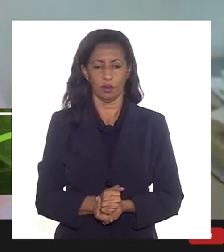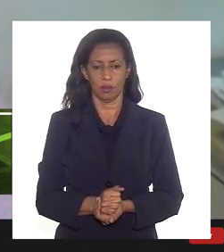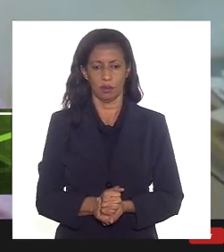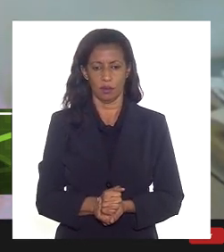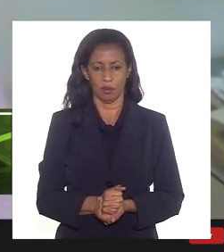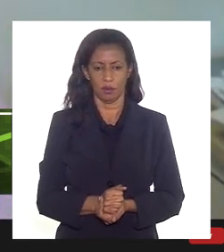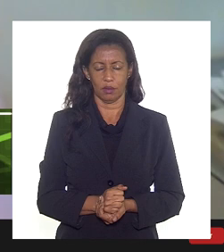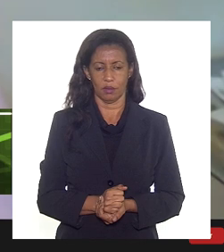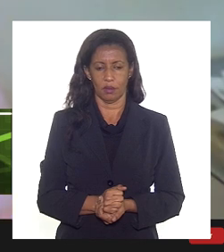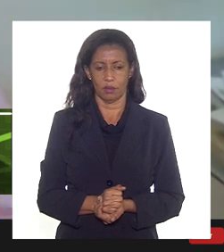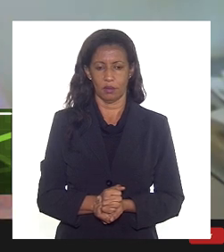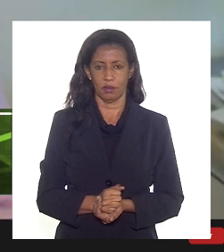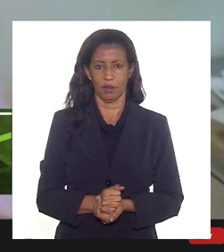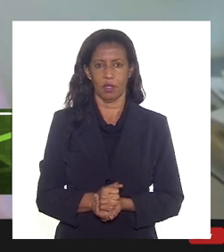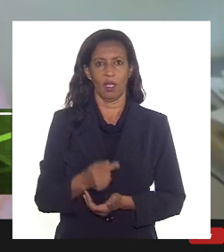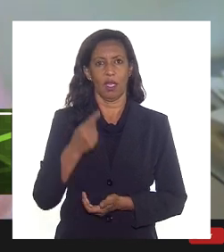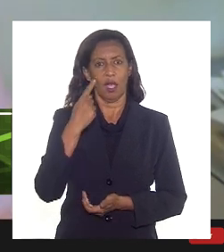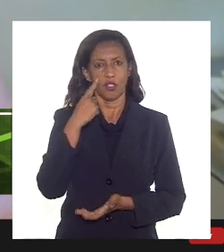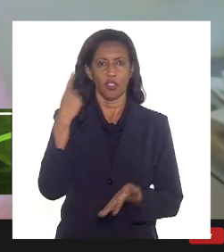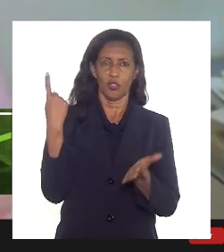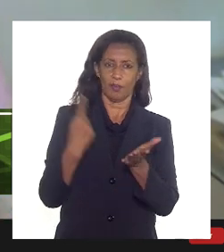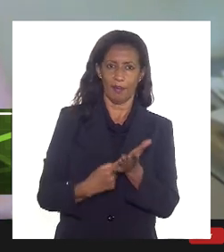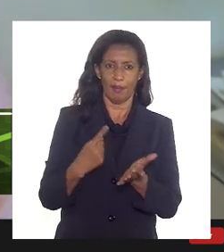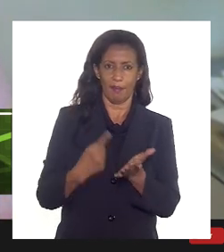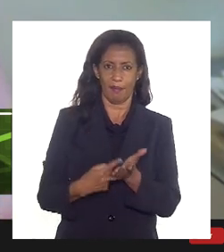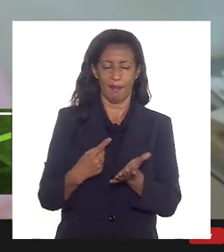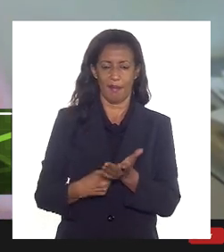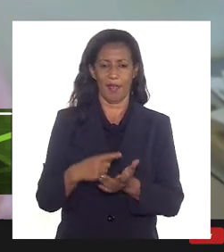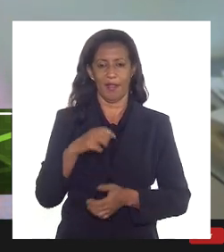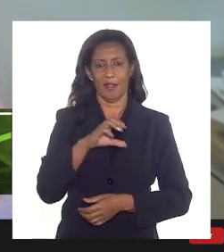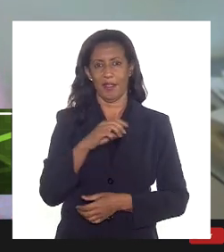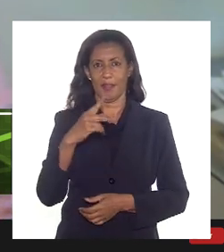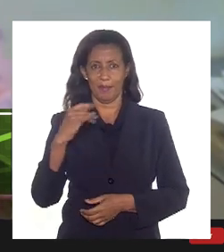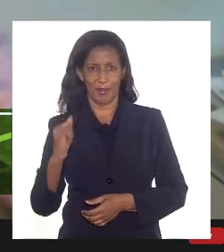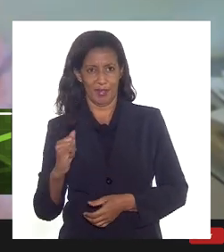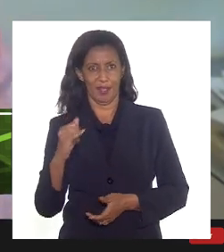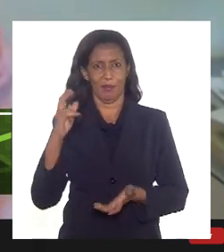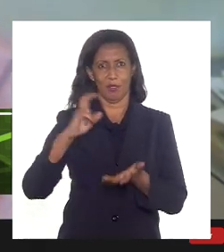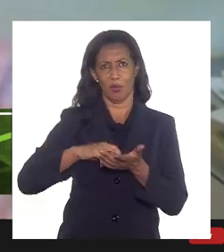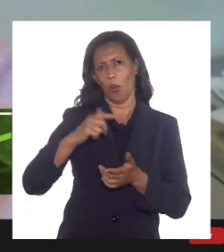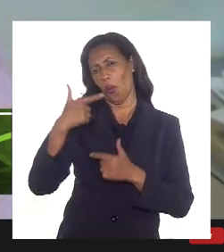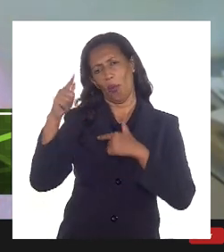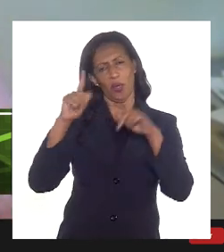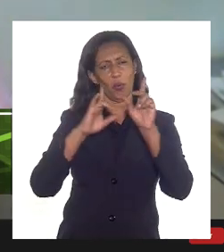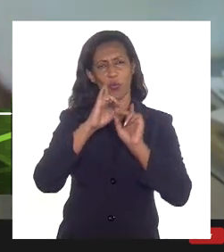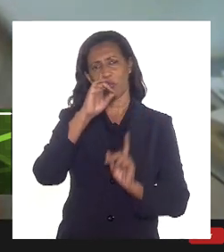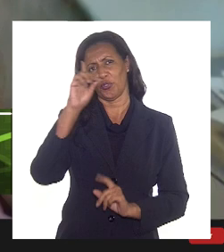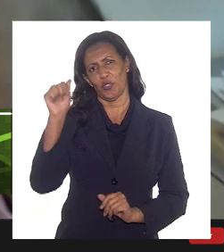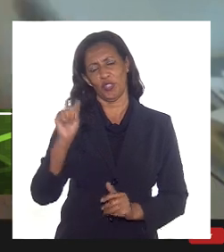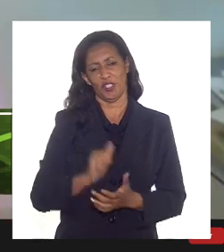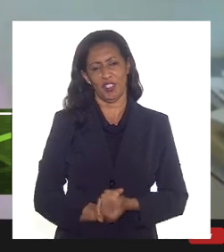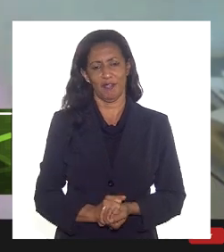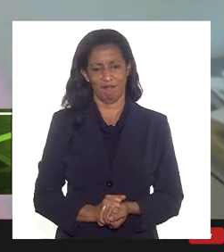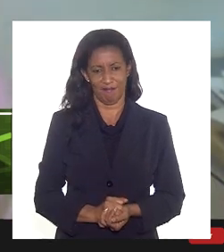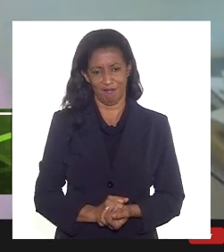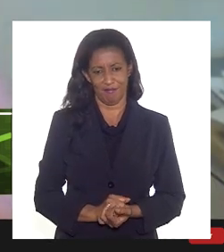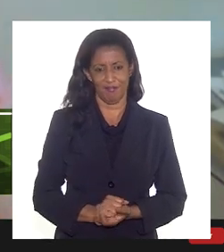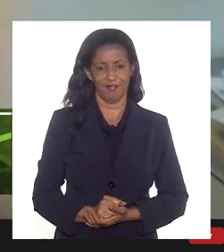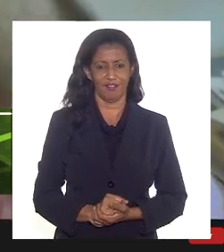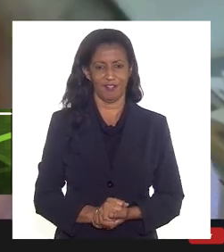transição aqui da CPI para isso. Se não puder, qualquer outro dia, mas desde que